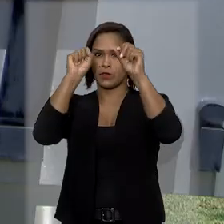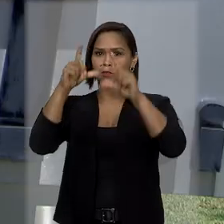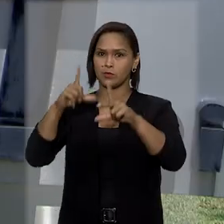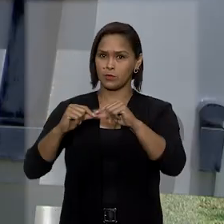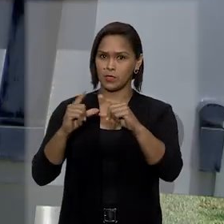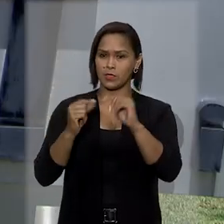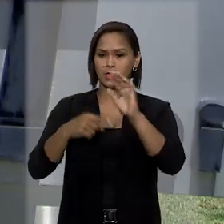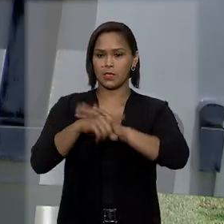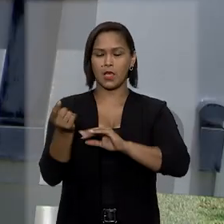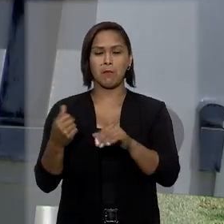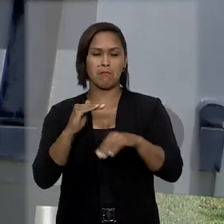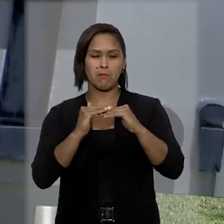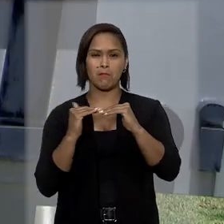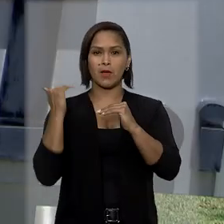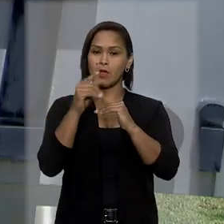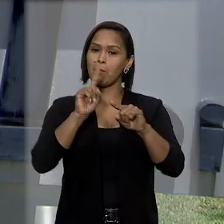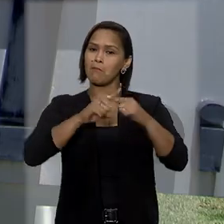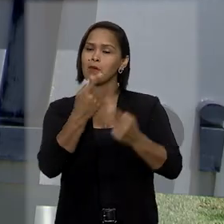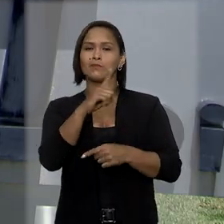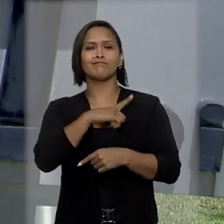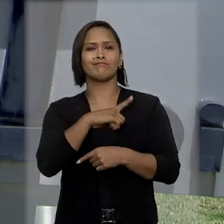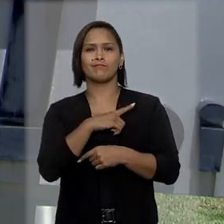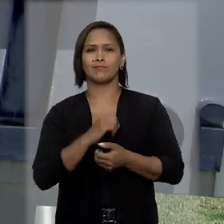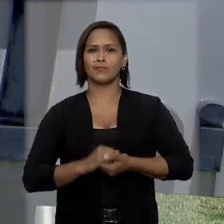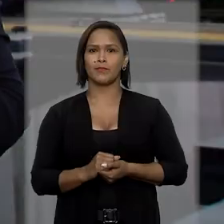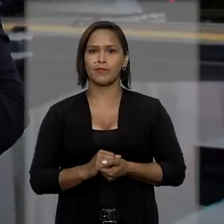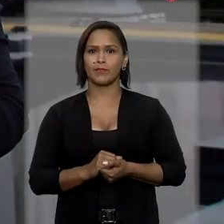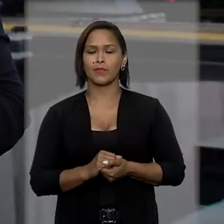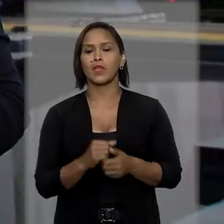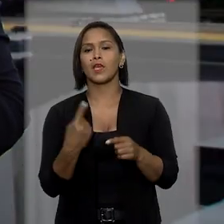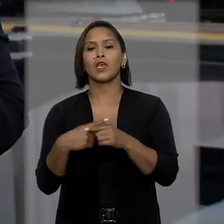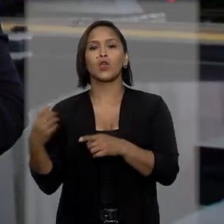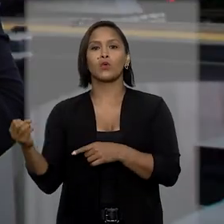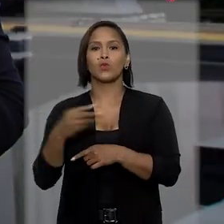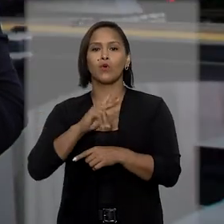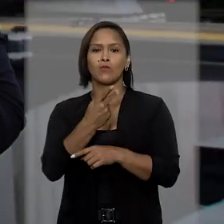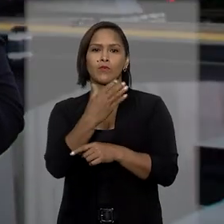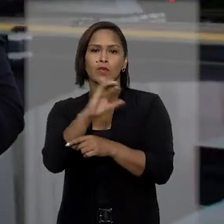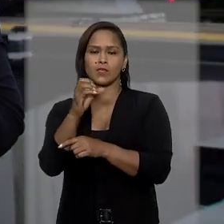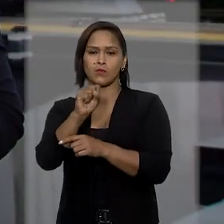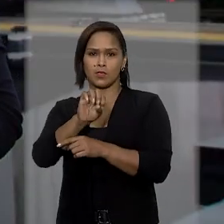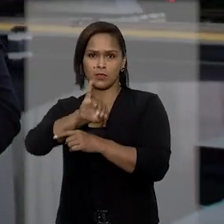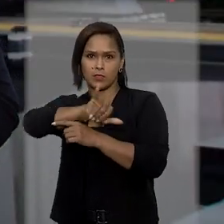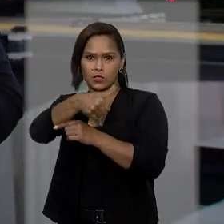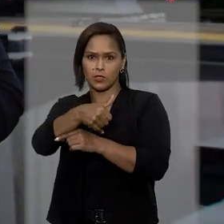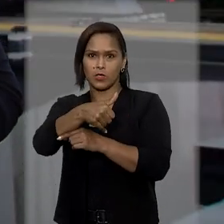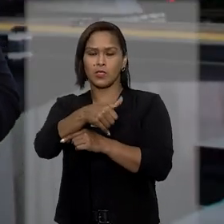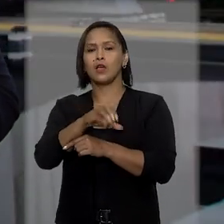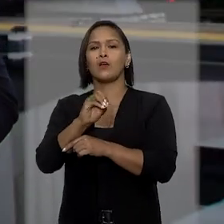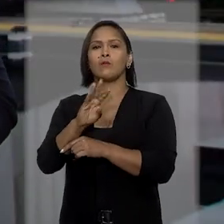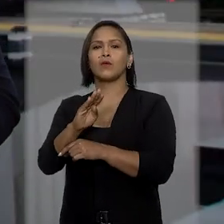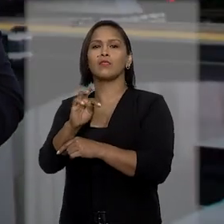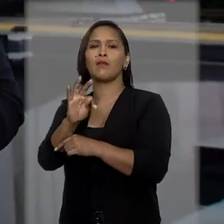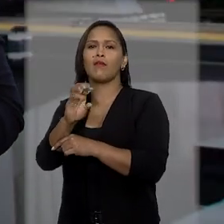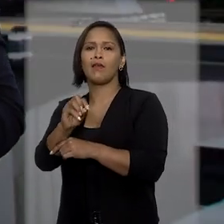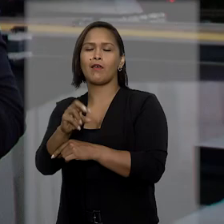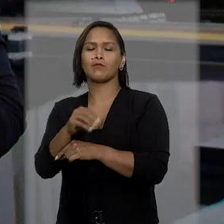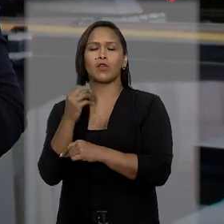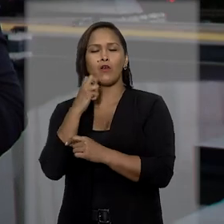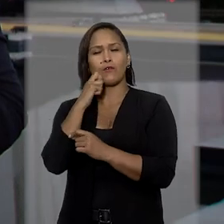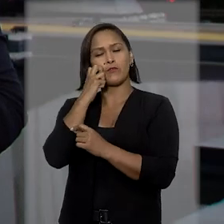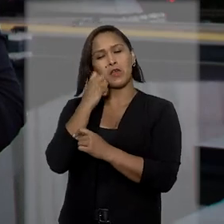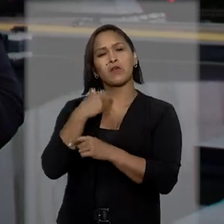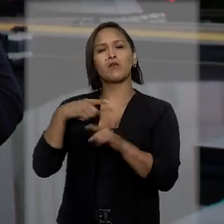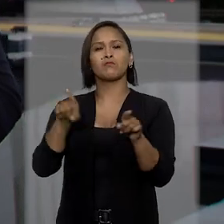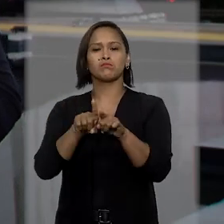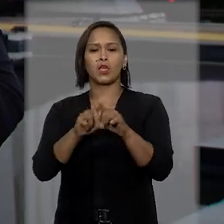advogado em sala de estado maior, mas não obteve êxito. Em um novo habeas corpus no STJ, a OABDF alegou constrangimento